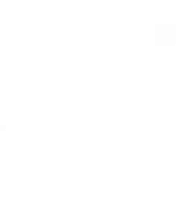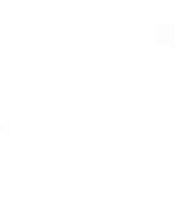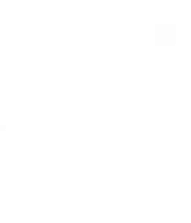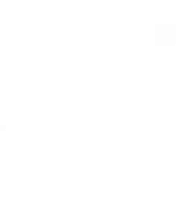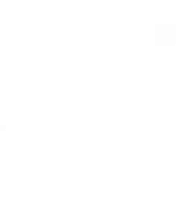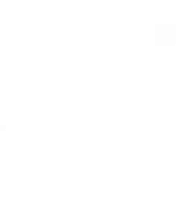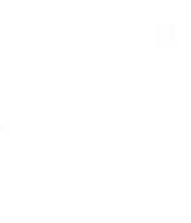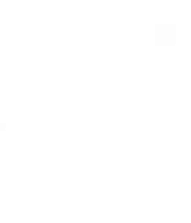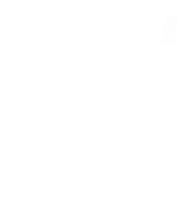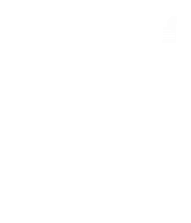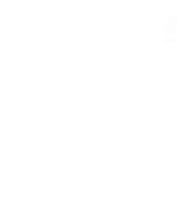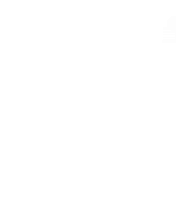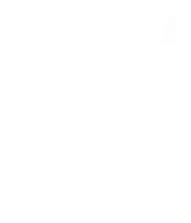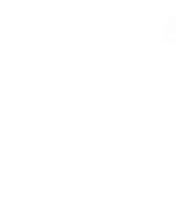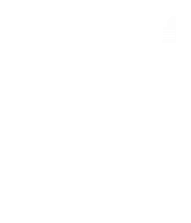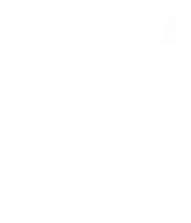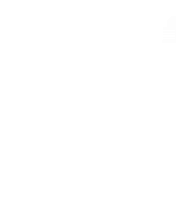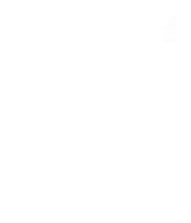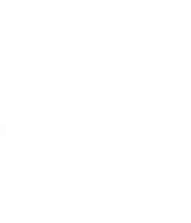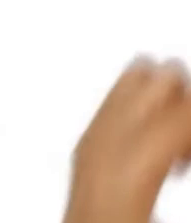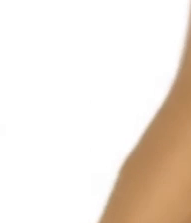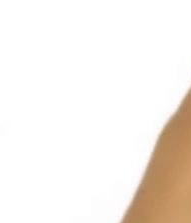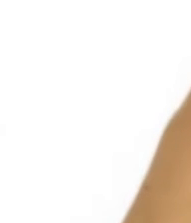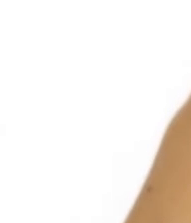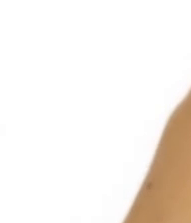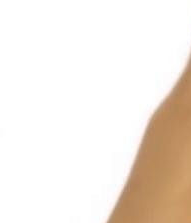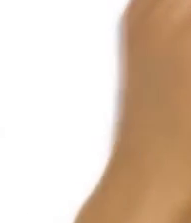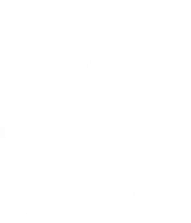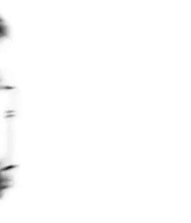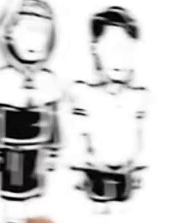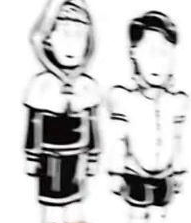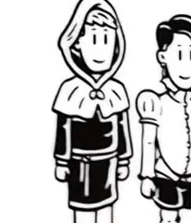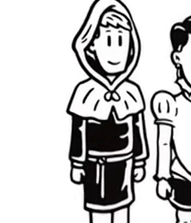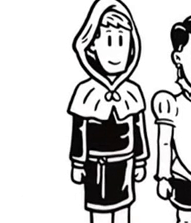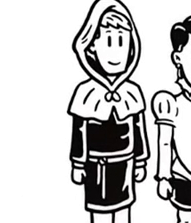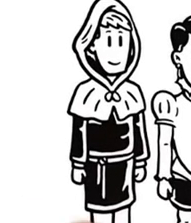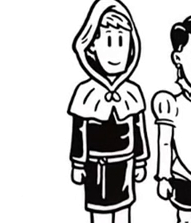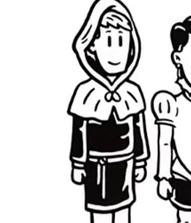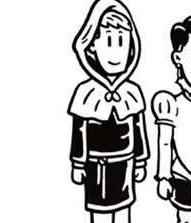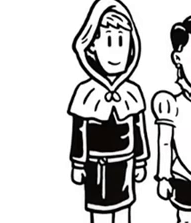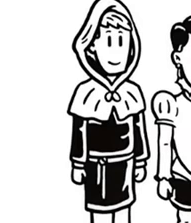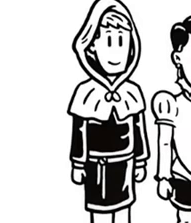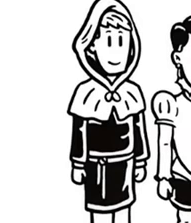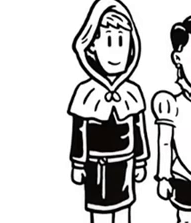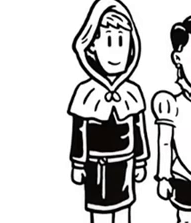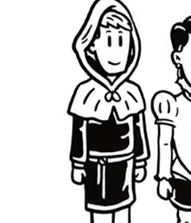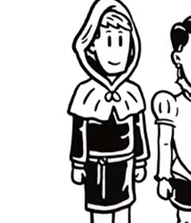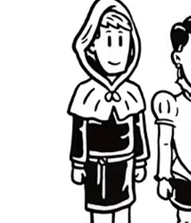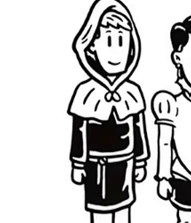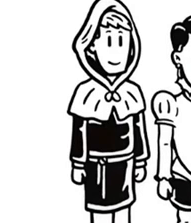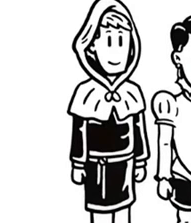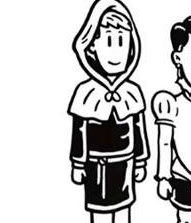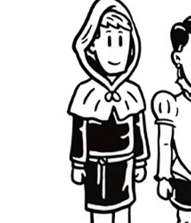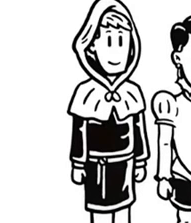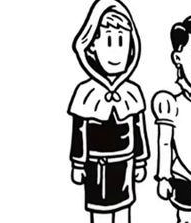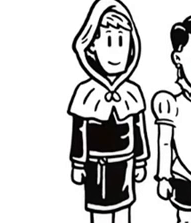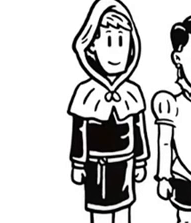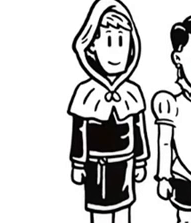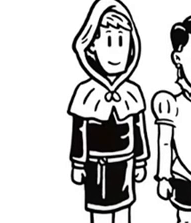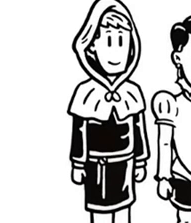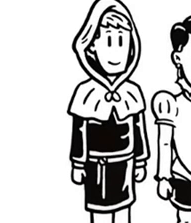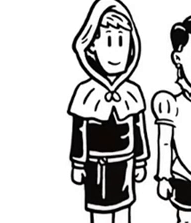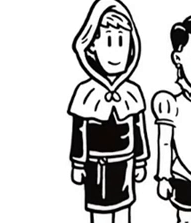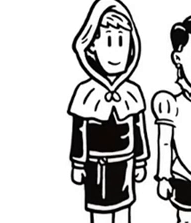plays como Othello ou Hamlet eram muito popular. Para matchar os vários tasteses de um público diversão, Shakespeare criou textos de alta